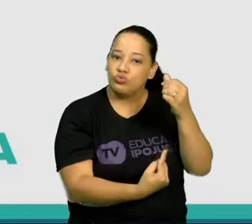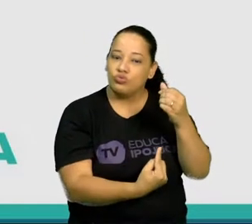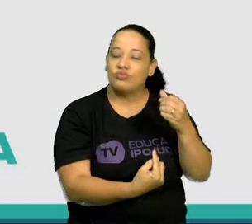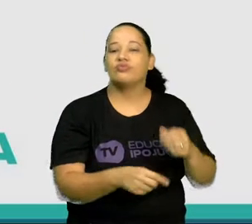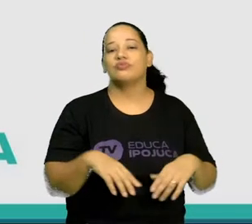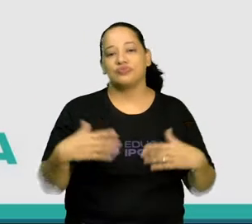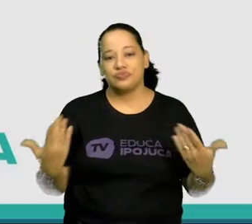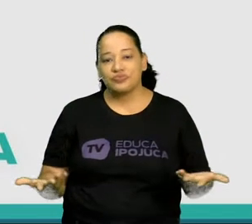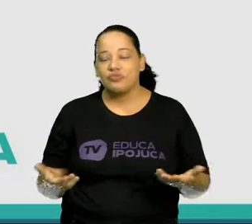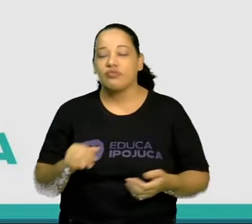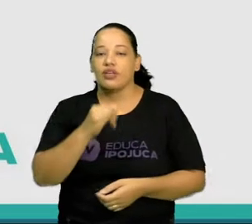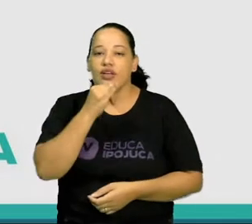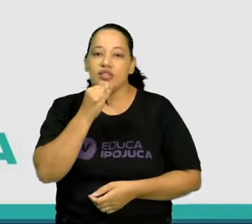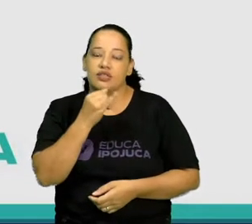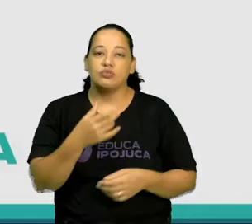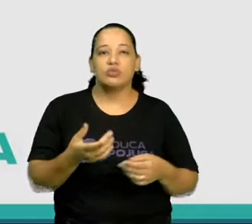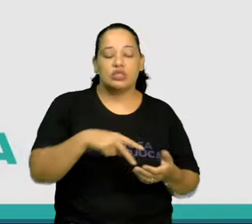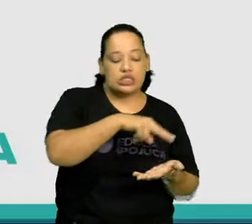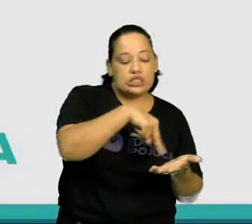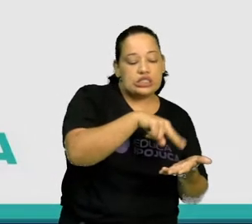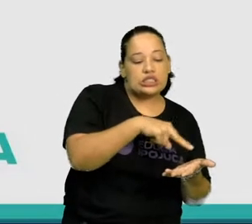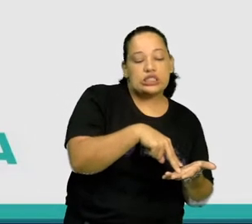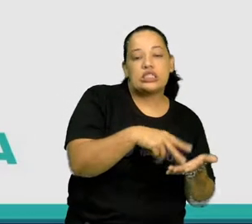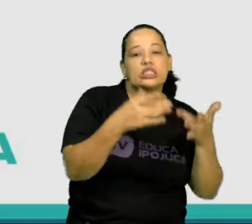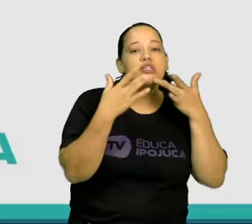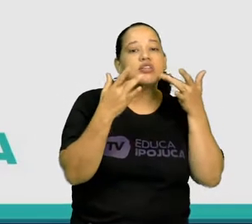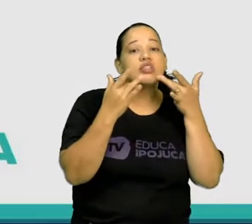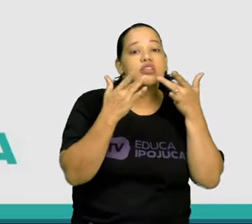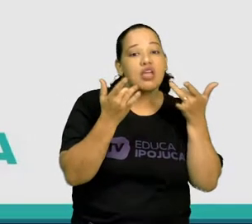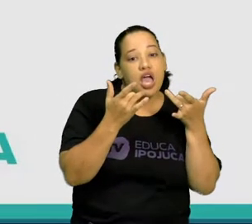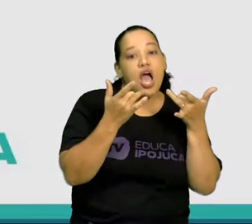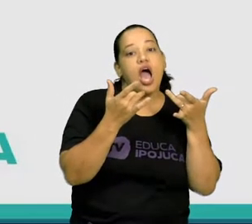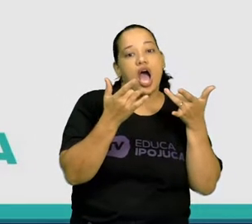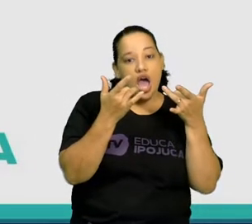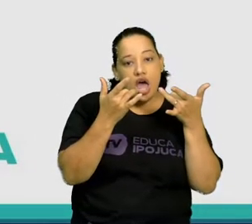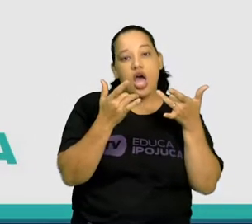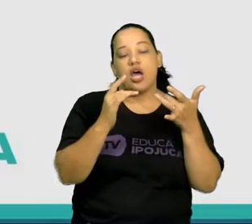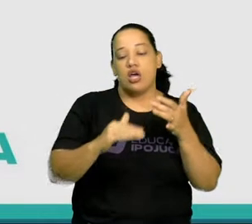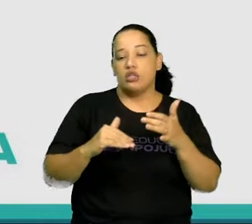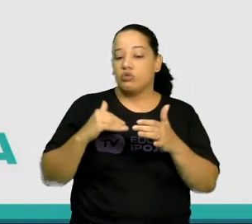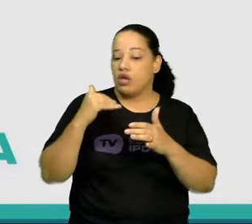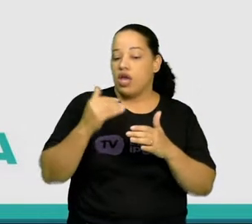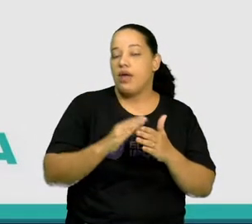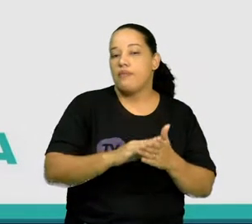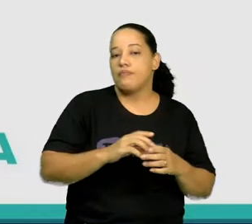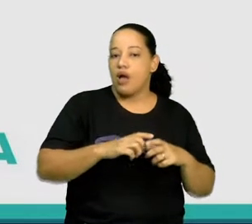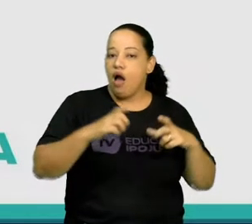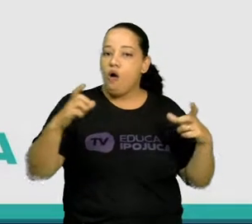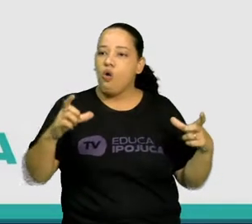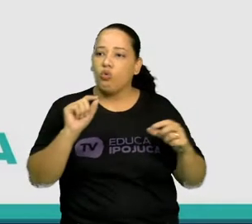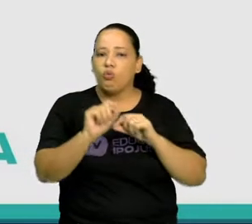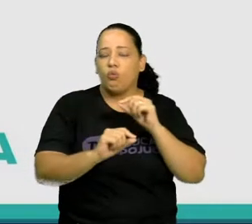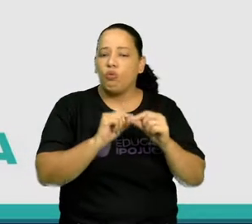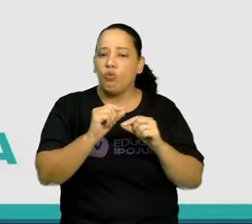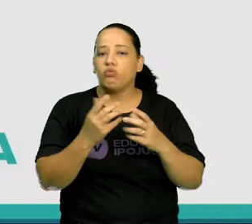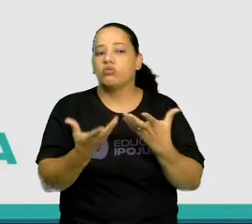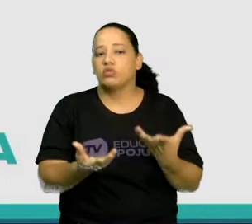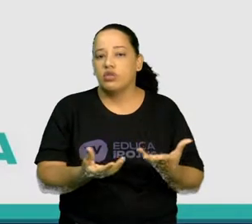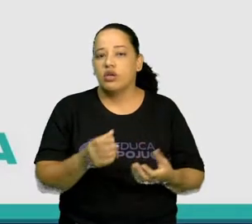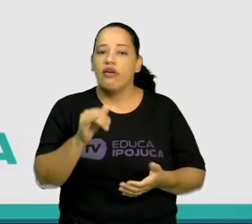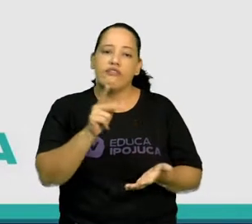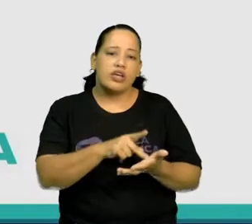dança-teatro ou teatro-dança vai além da união do teatro com a dança. Na verdade,